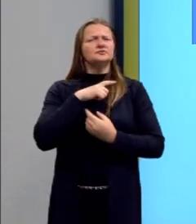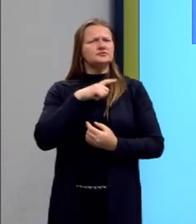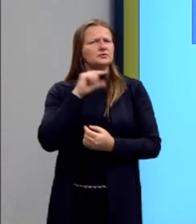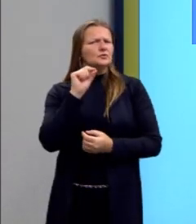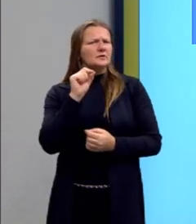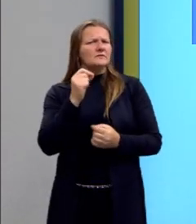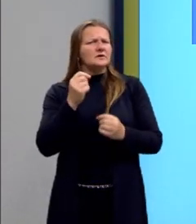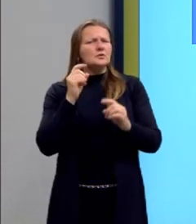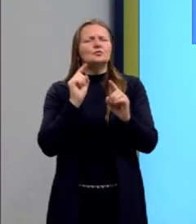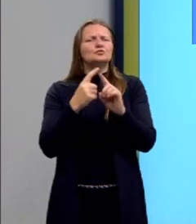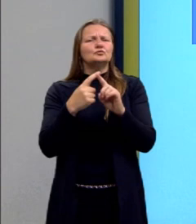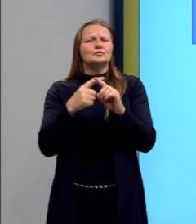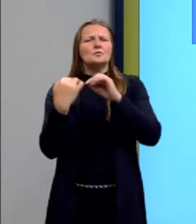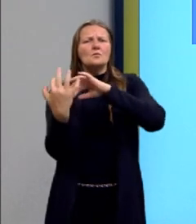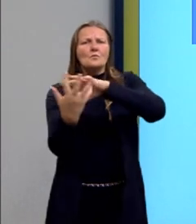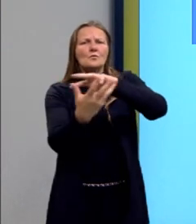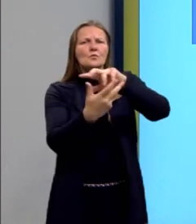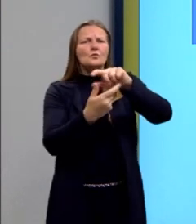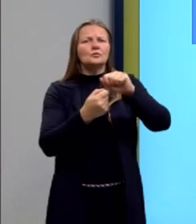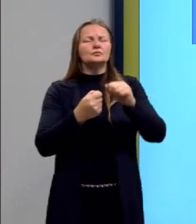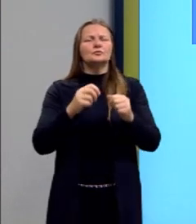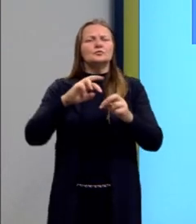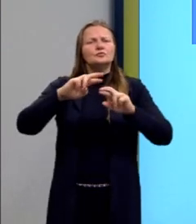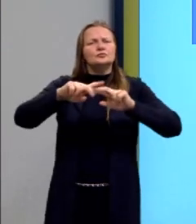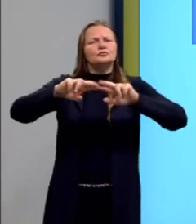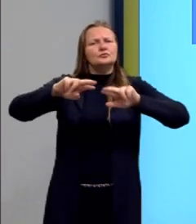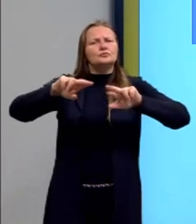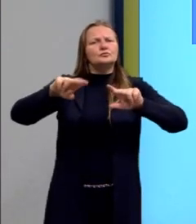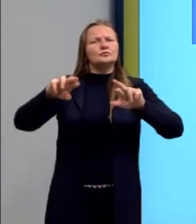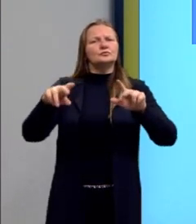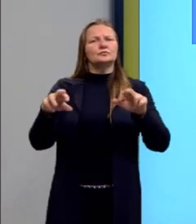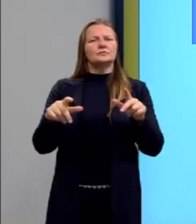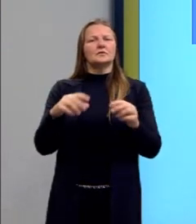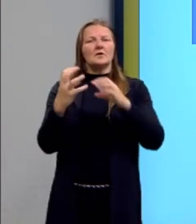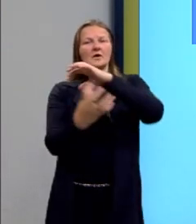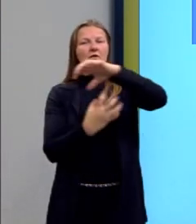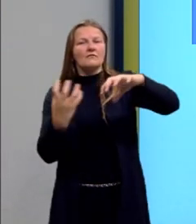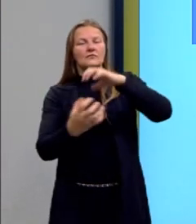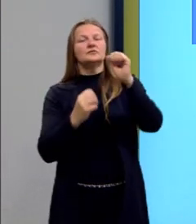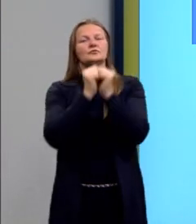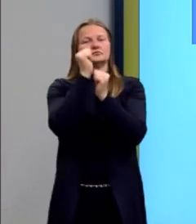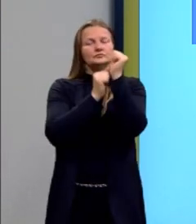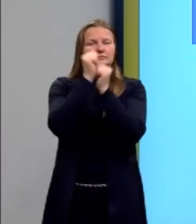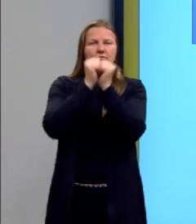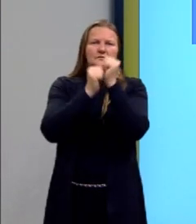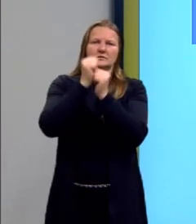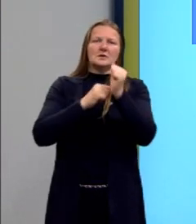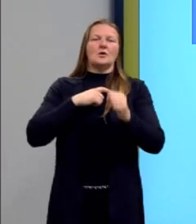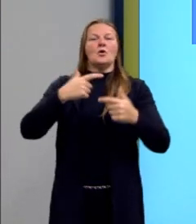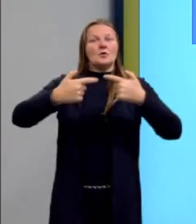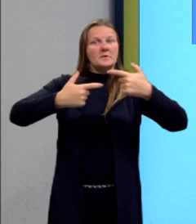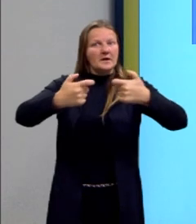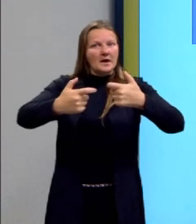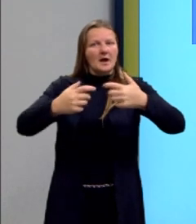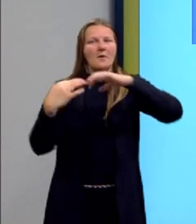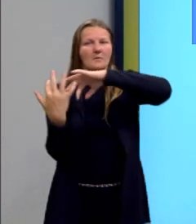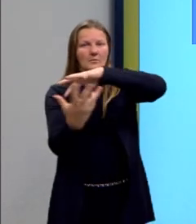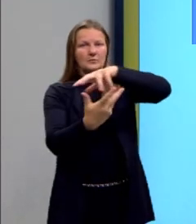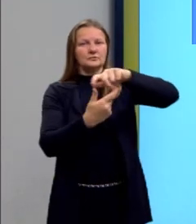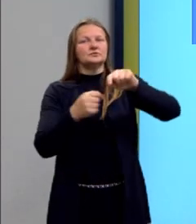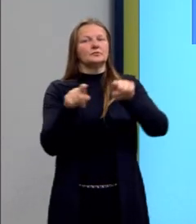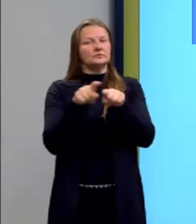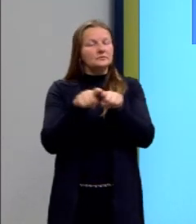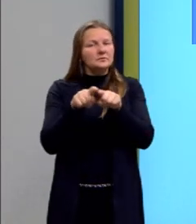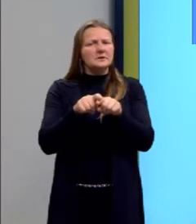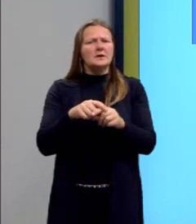e enfrentava uma série de mudanças com os adventos da Revolução Industrial, da Primeira Guerra Mundial. A população